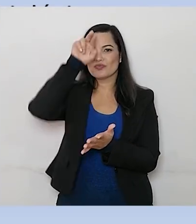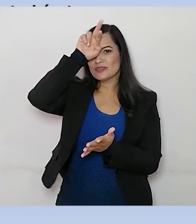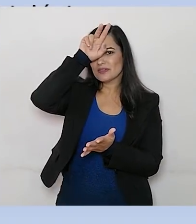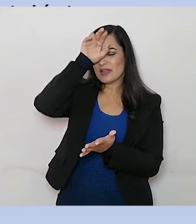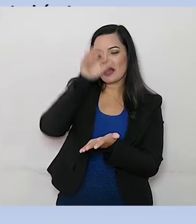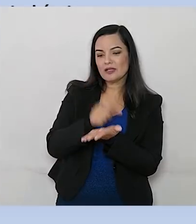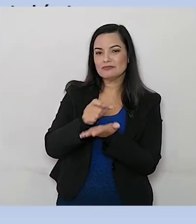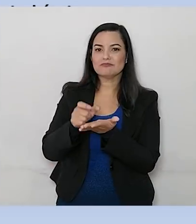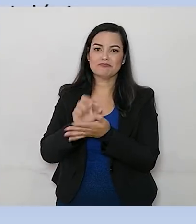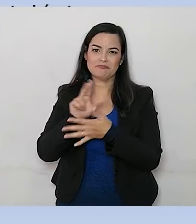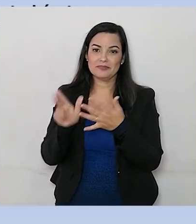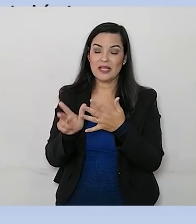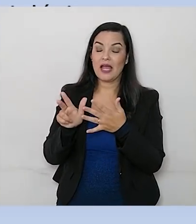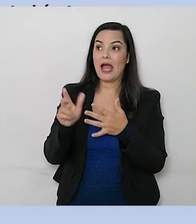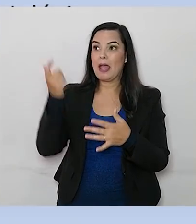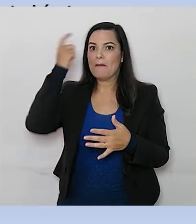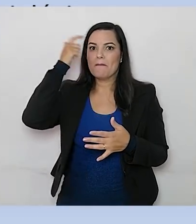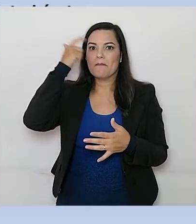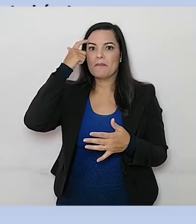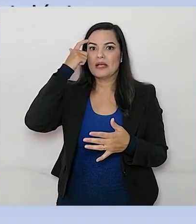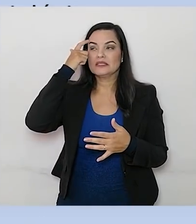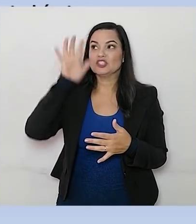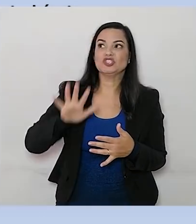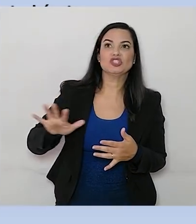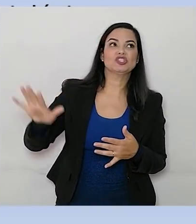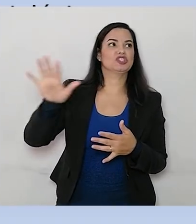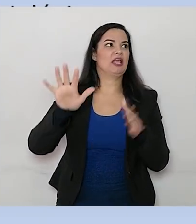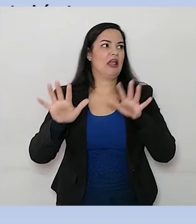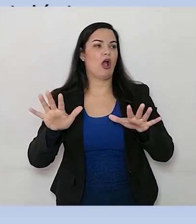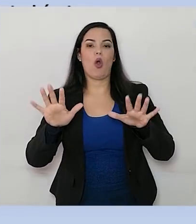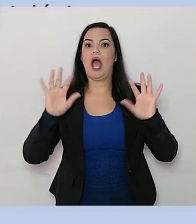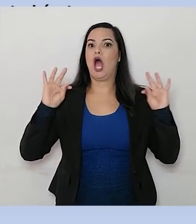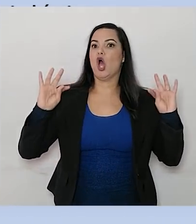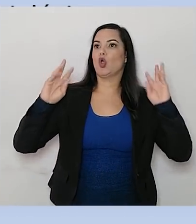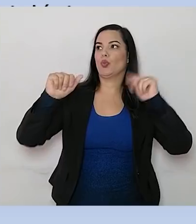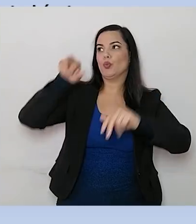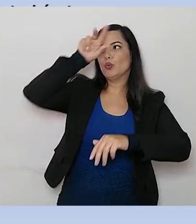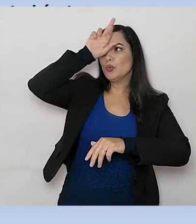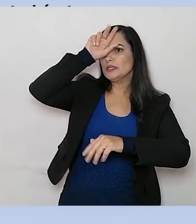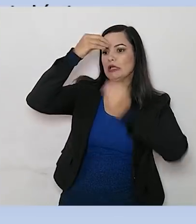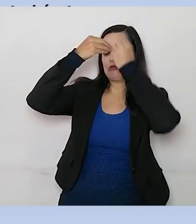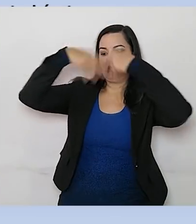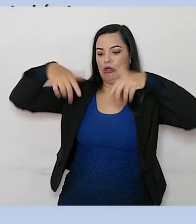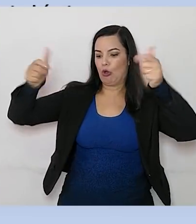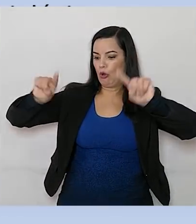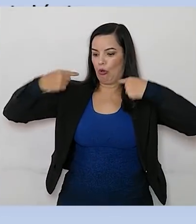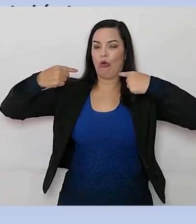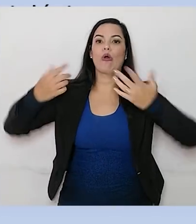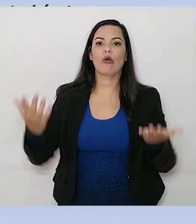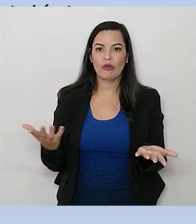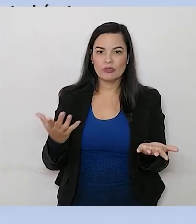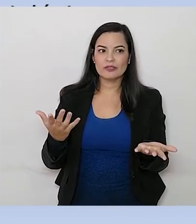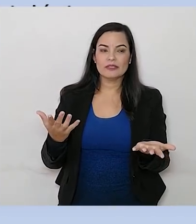né? E aí, elas acabam generalizando. Elas acham que todos os insetos, eles causam prejuízo ou eles